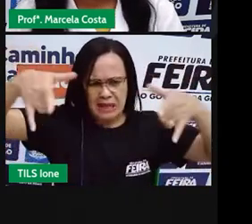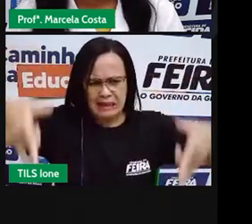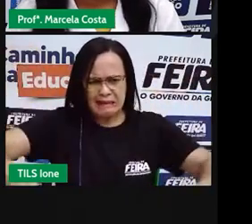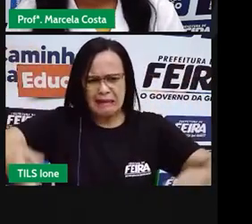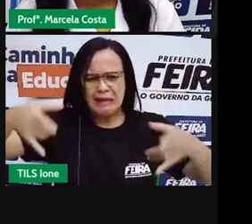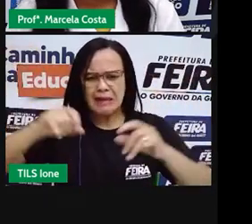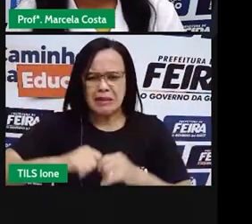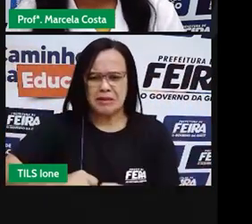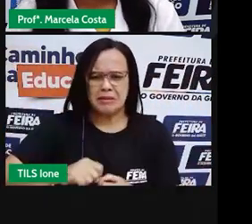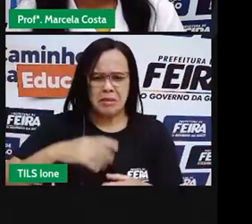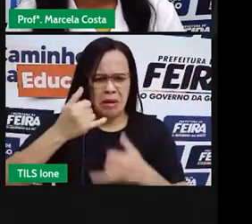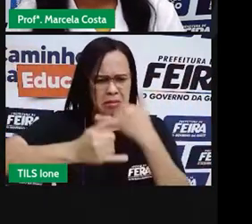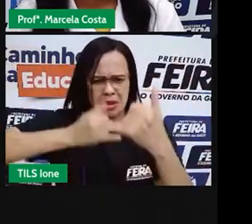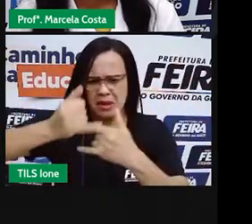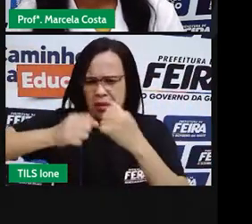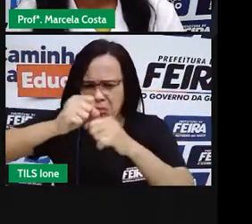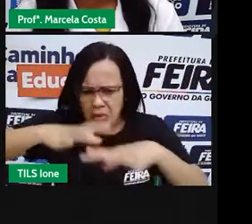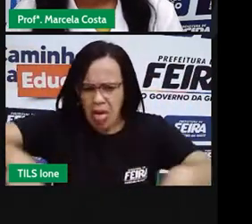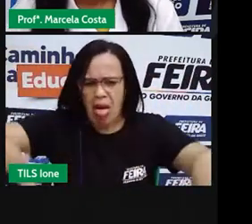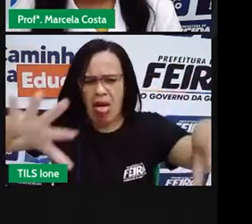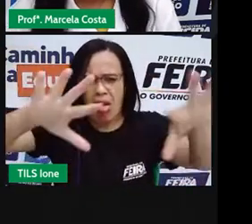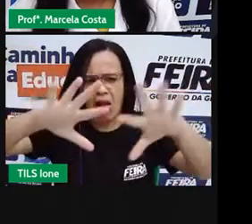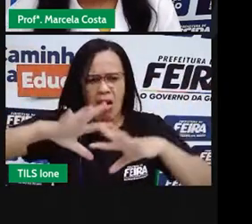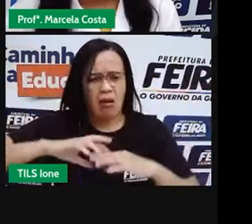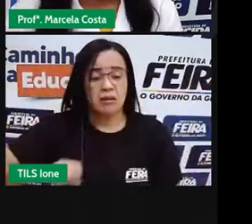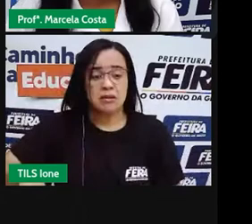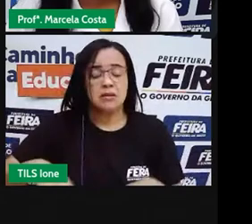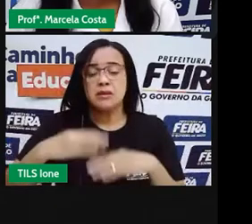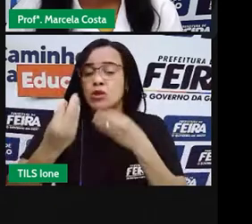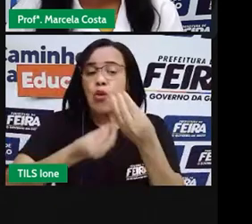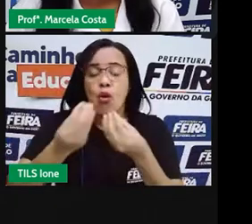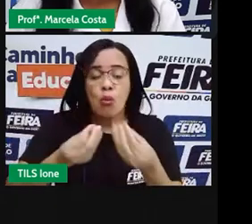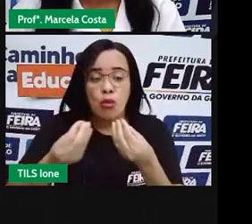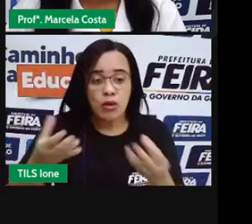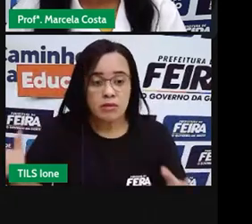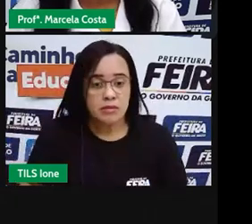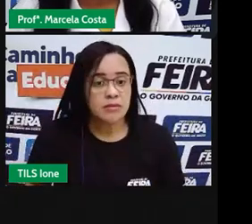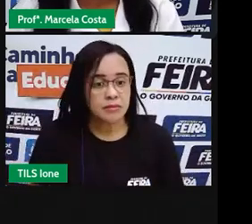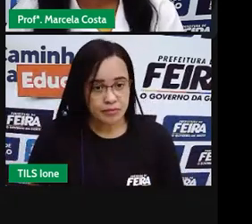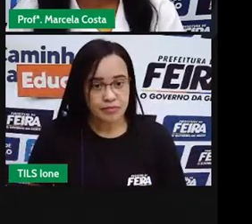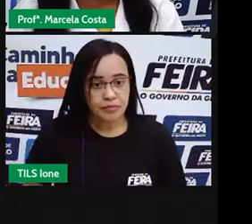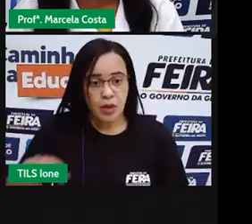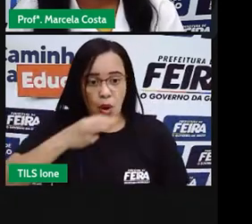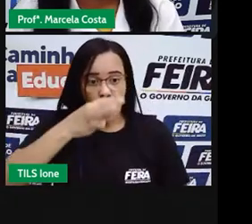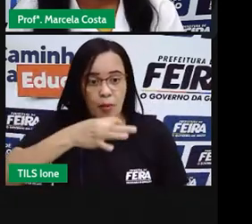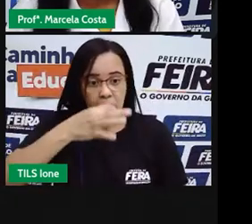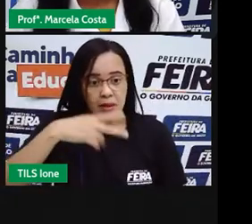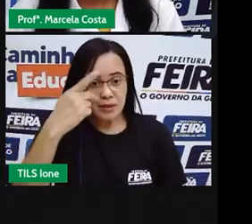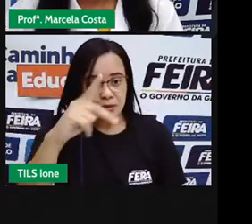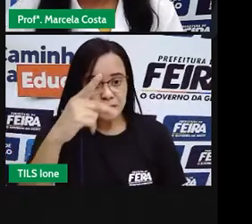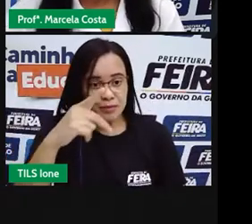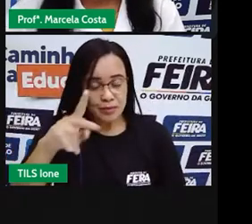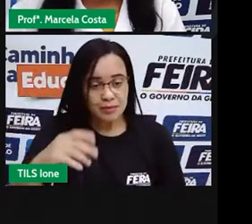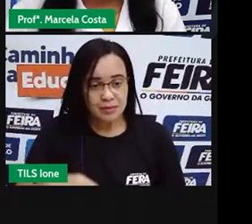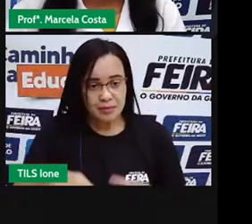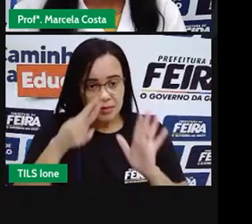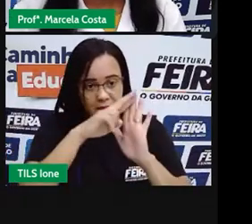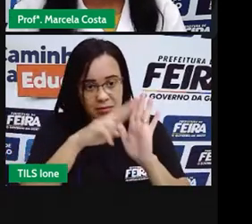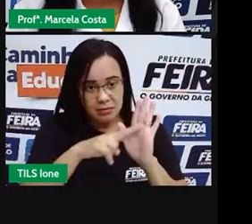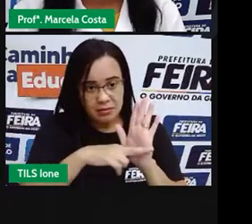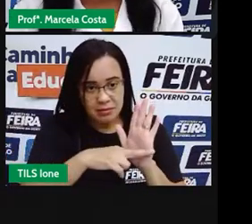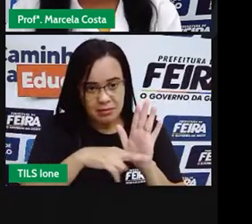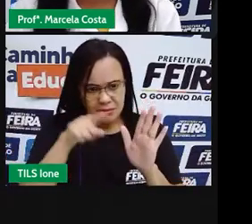espalhados pelo chão. Vocês acham, na opinião de vocês, as regras de